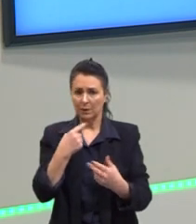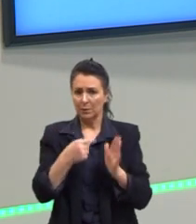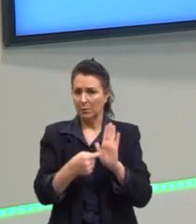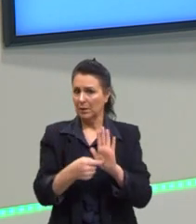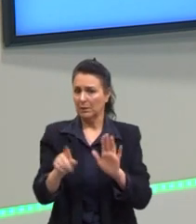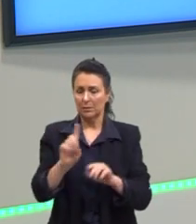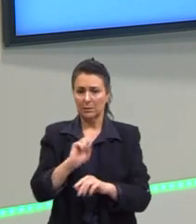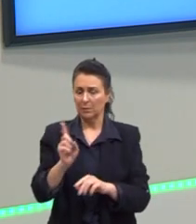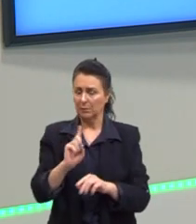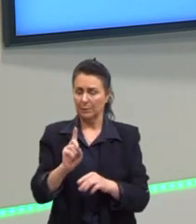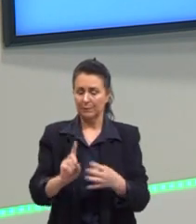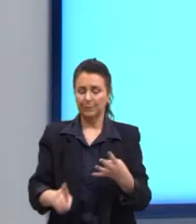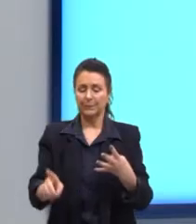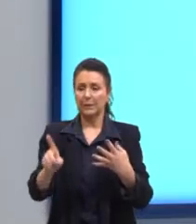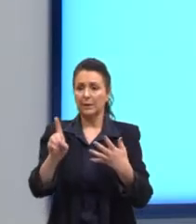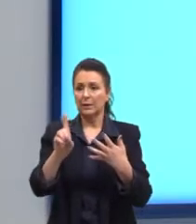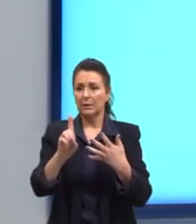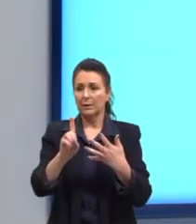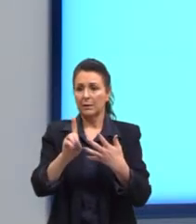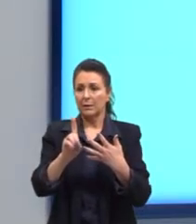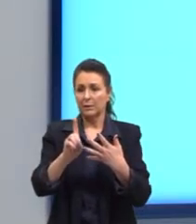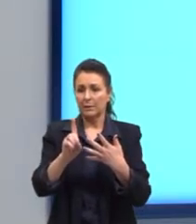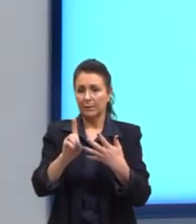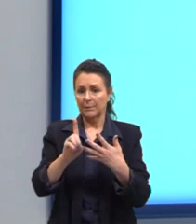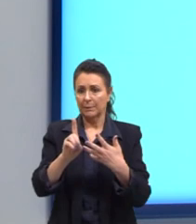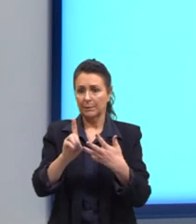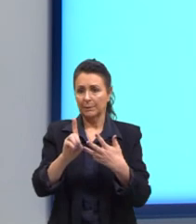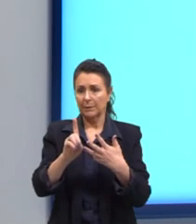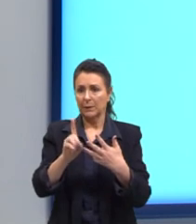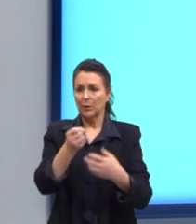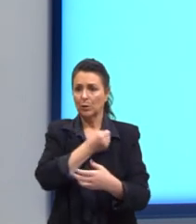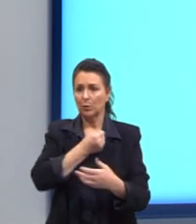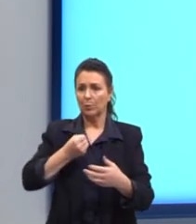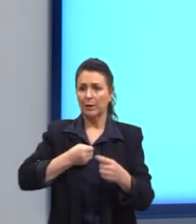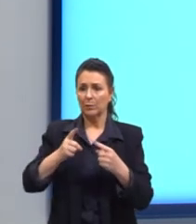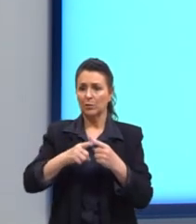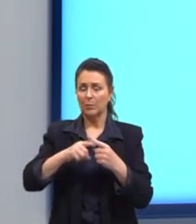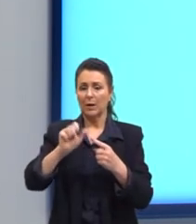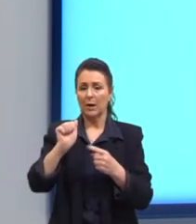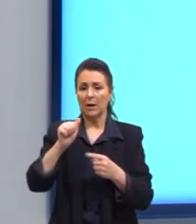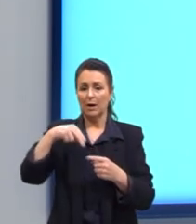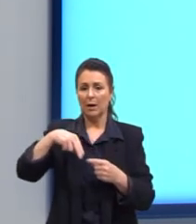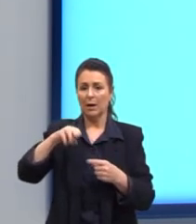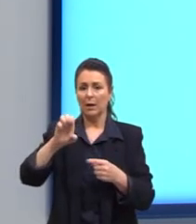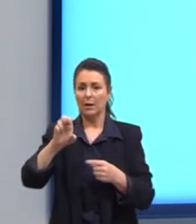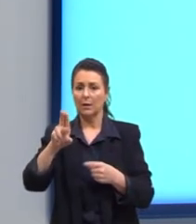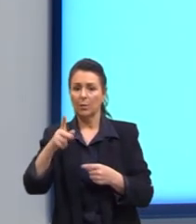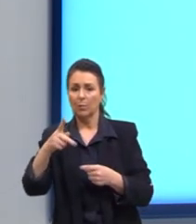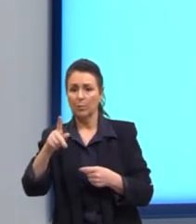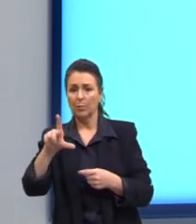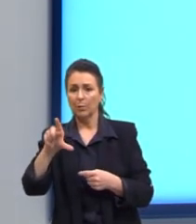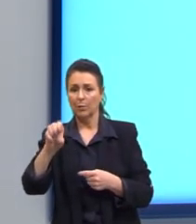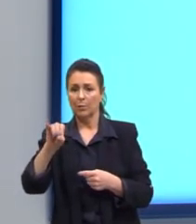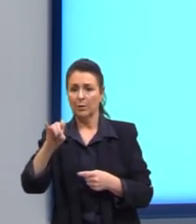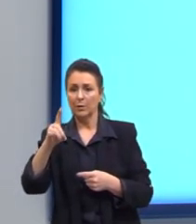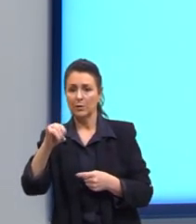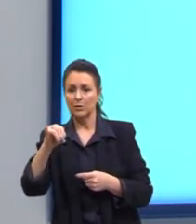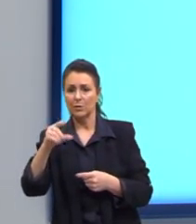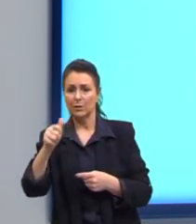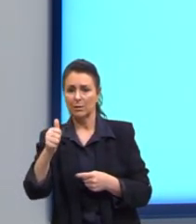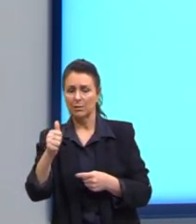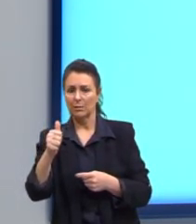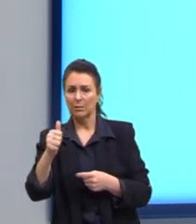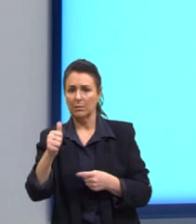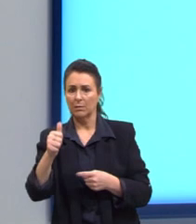então não é. Letra D, numérica no tipo a neoploidia, também não vemos